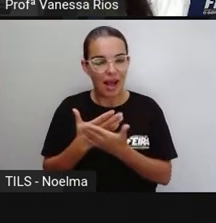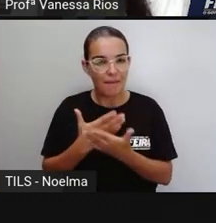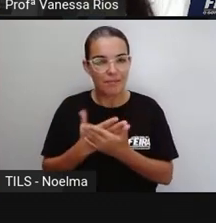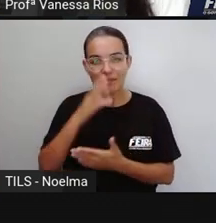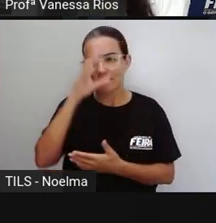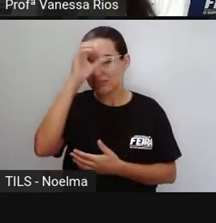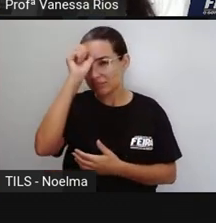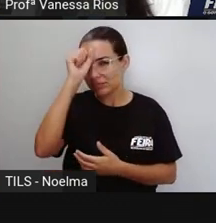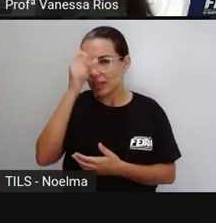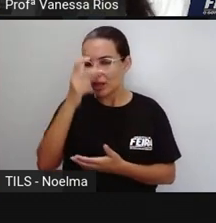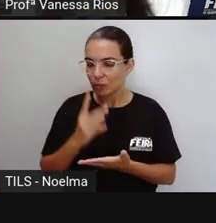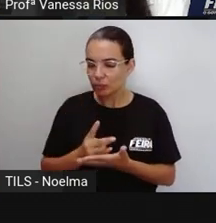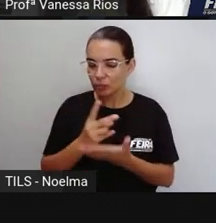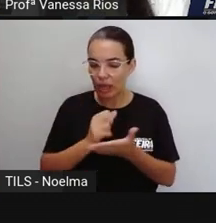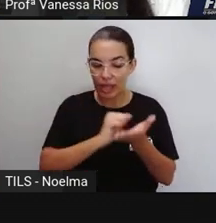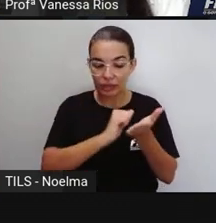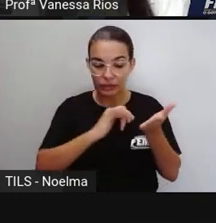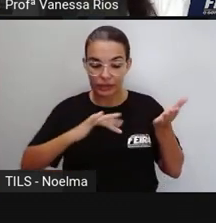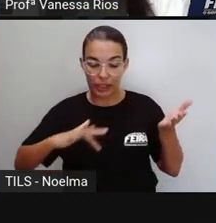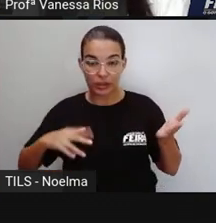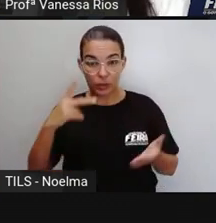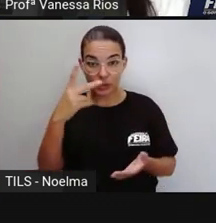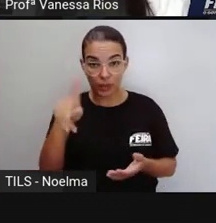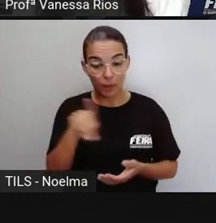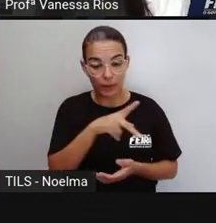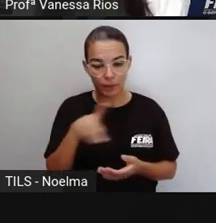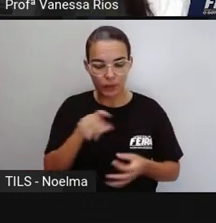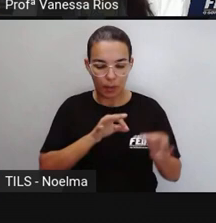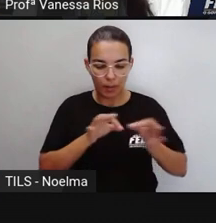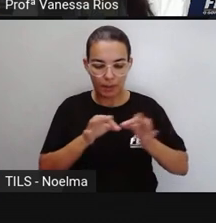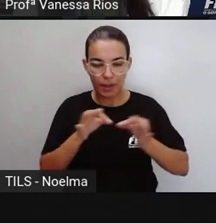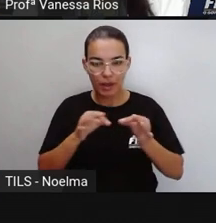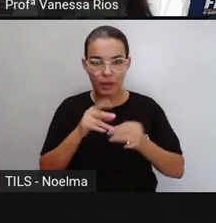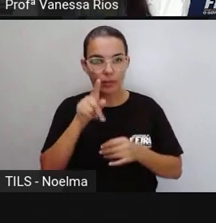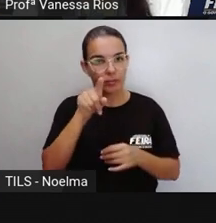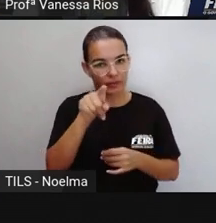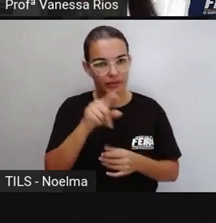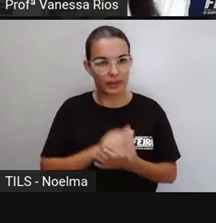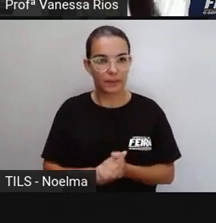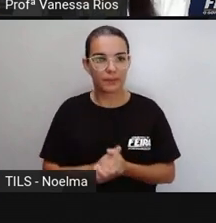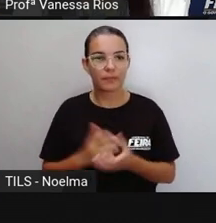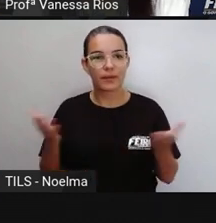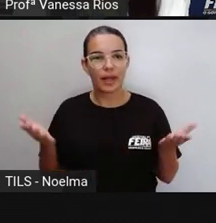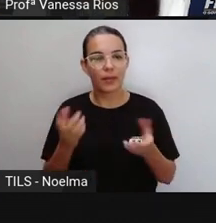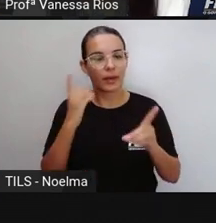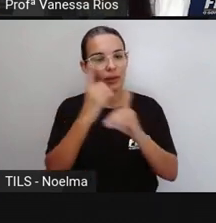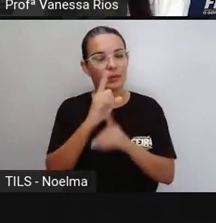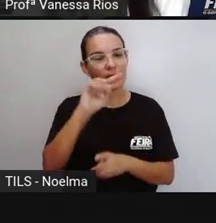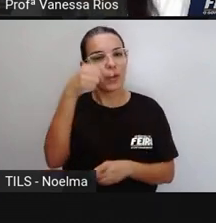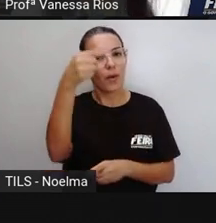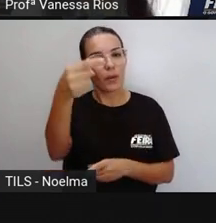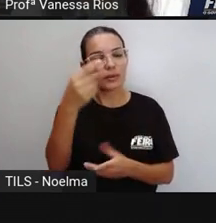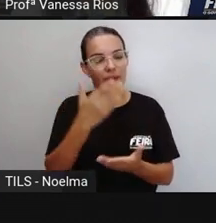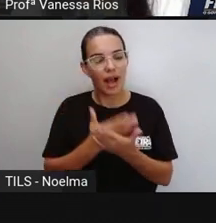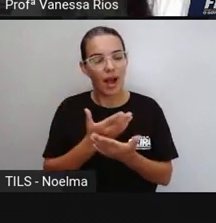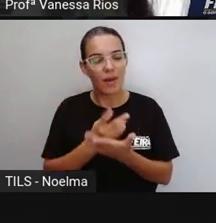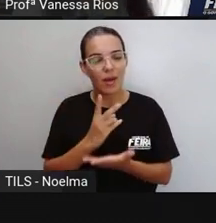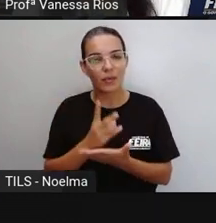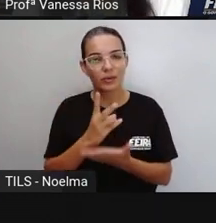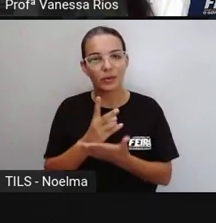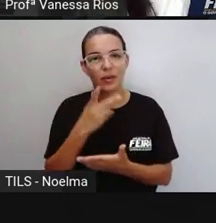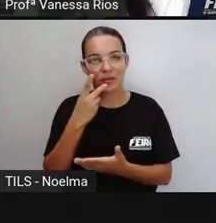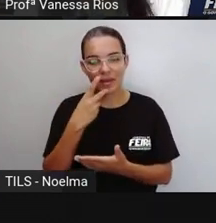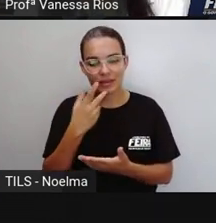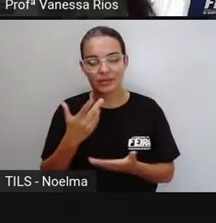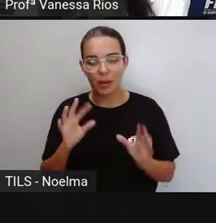das continuidades através da atividade que seu professor ou professora preparou. E a gente se encontra, a gente continua